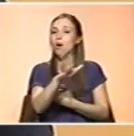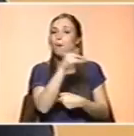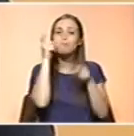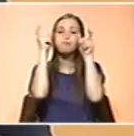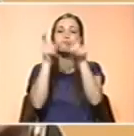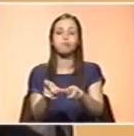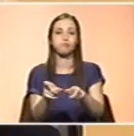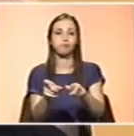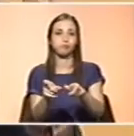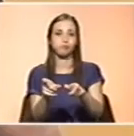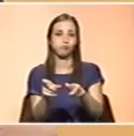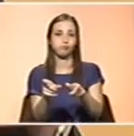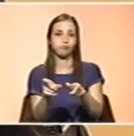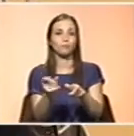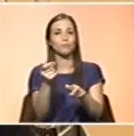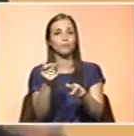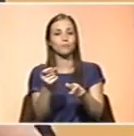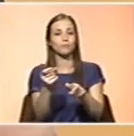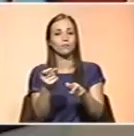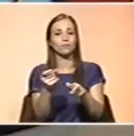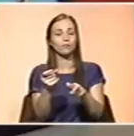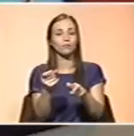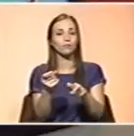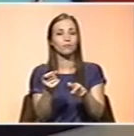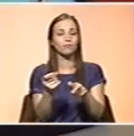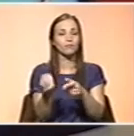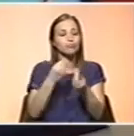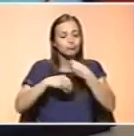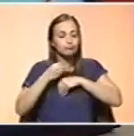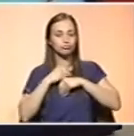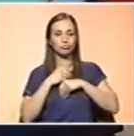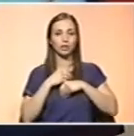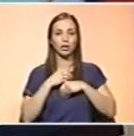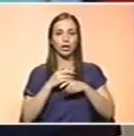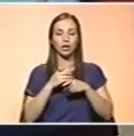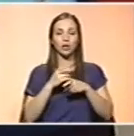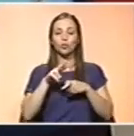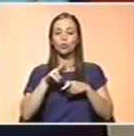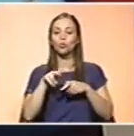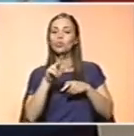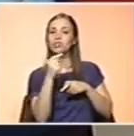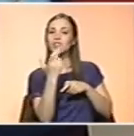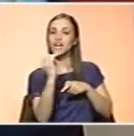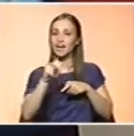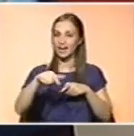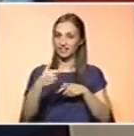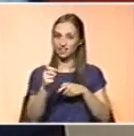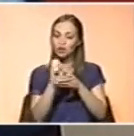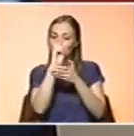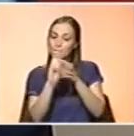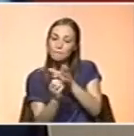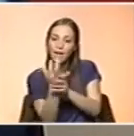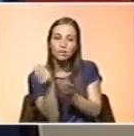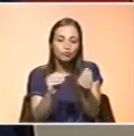o uptake e a acumulação dos nutrientes nas plantas. E, tendo este conhecimento, é